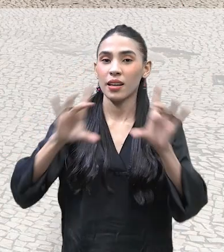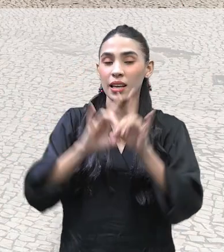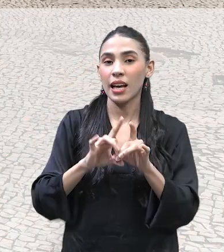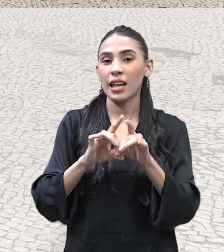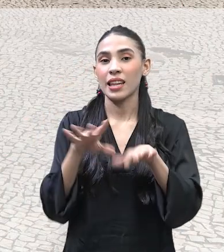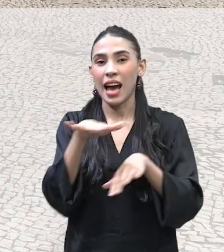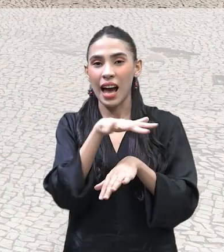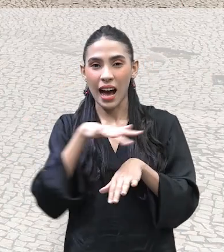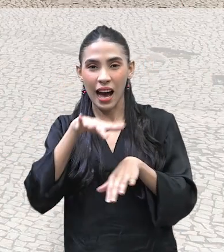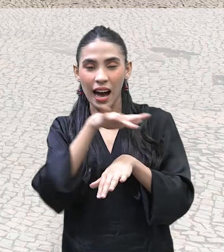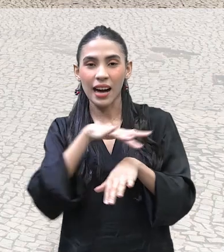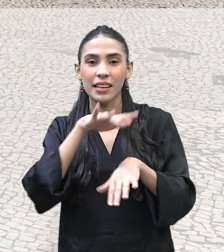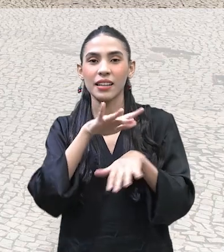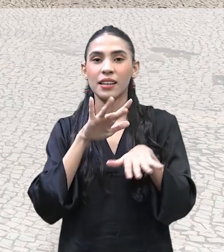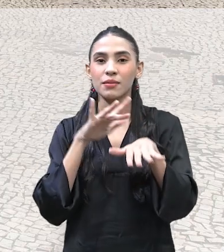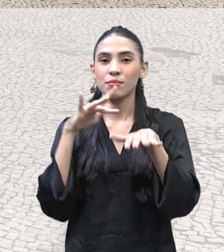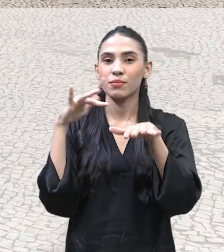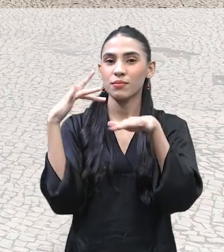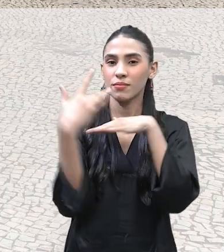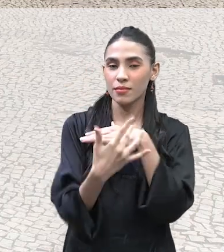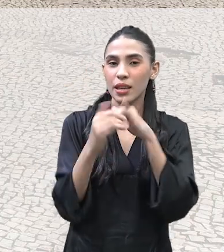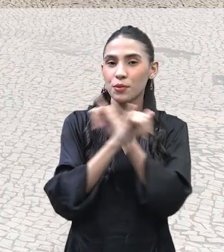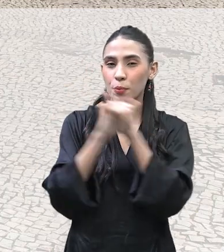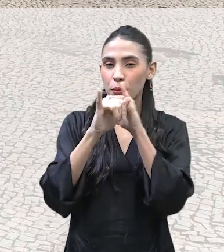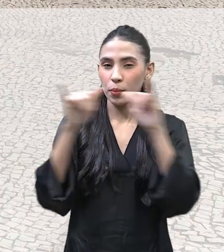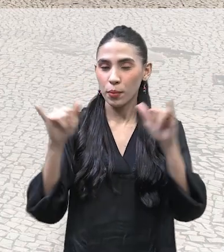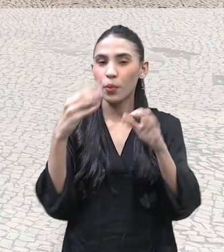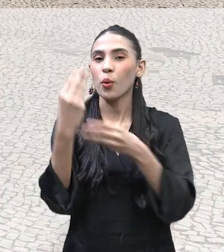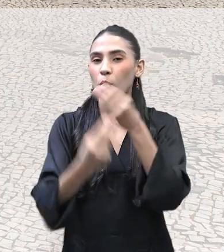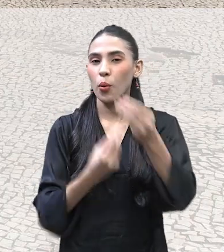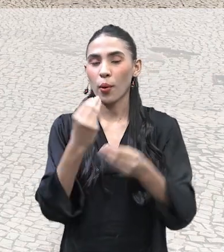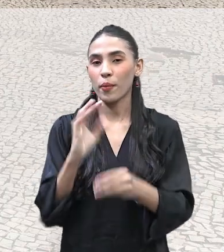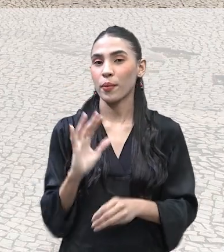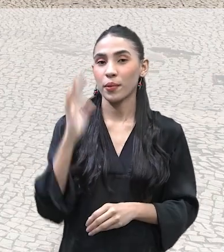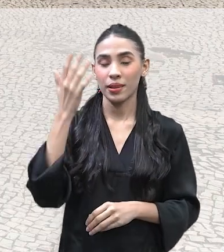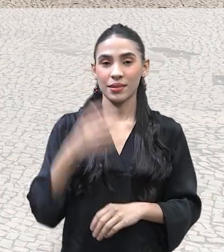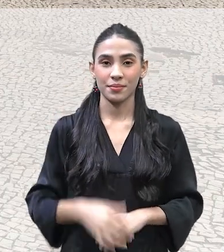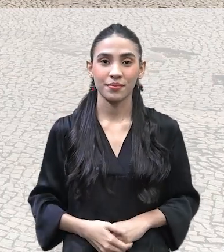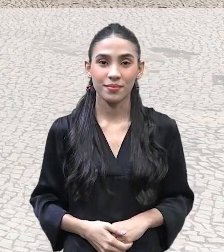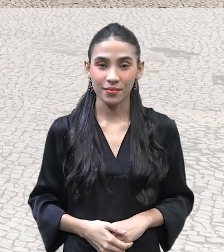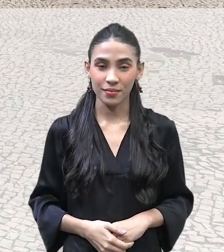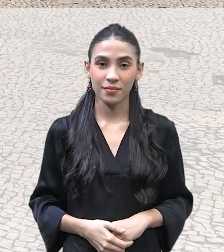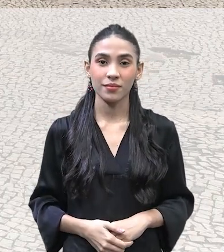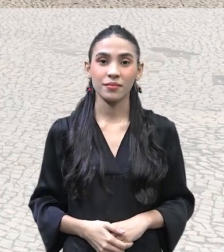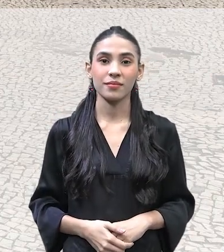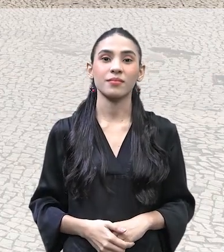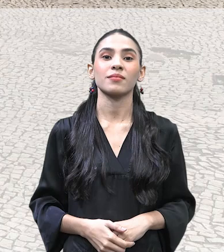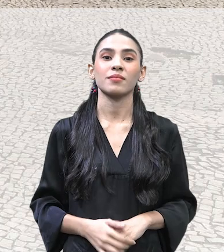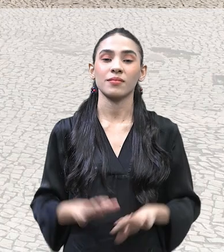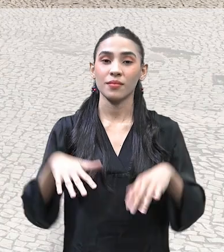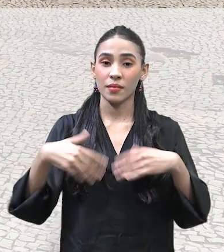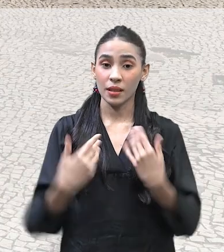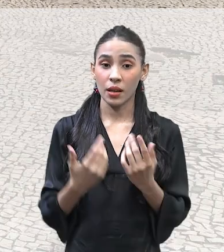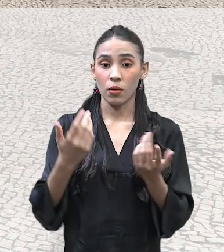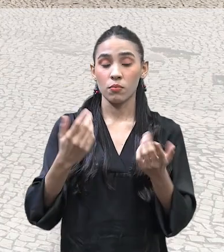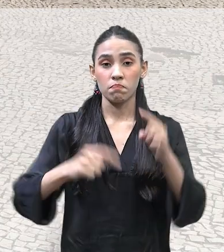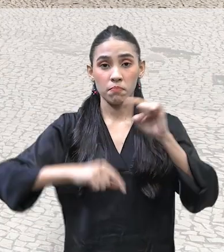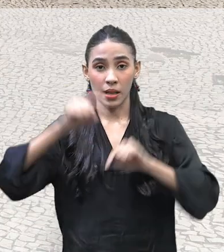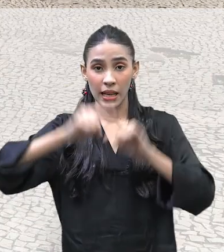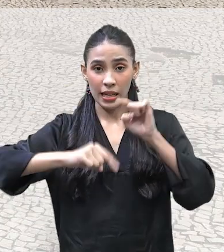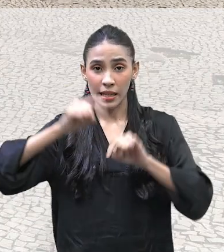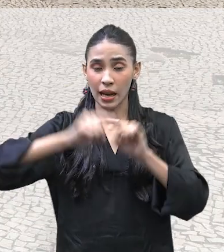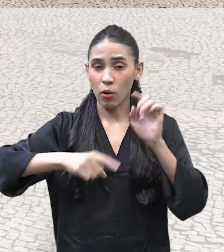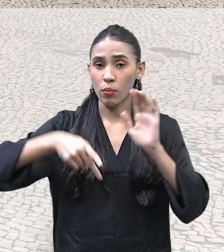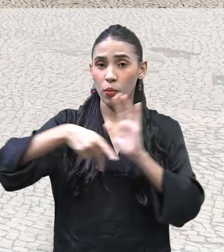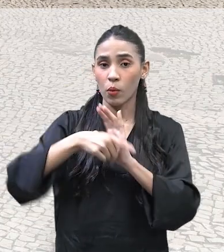digital, né? O marketing digital. Exato. é que esse processo se dá, né? Em relação com o outro. Esses elementos que estão aqui, nesses quiosques,